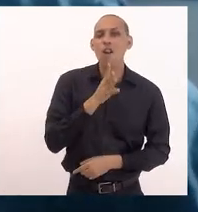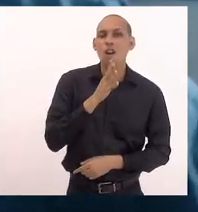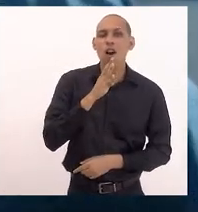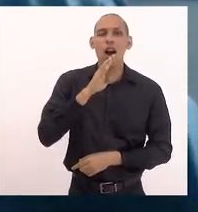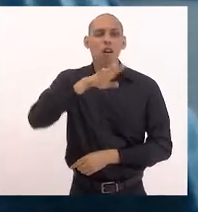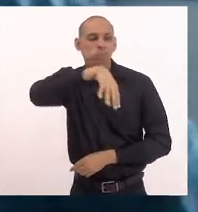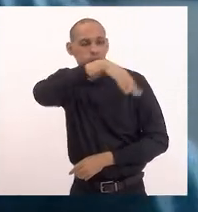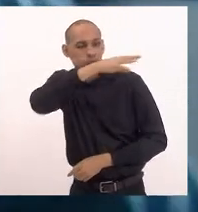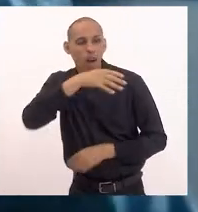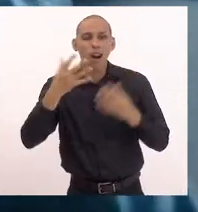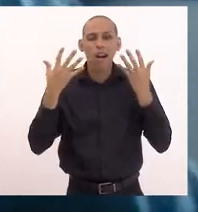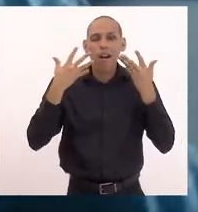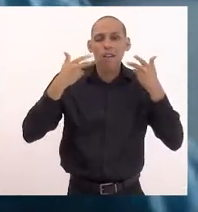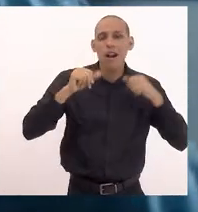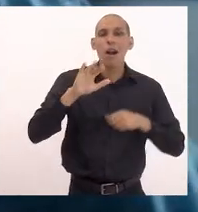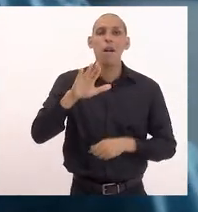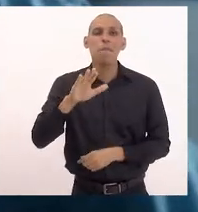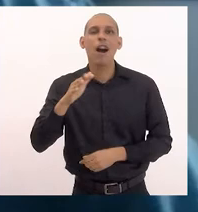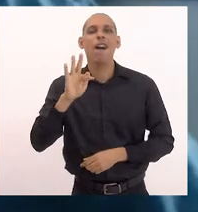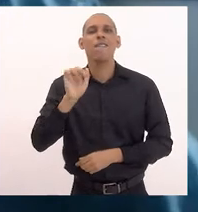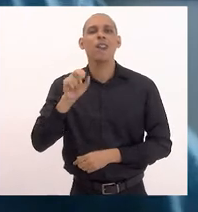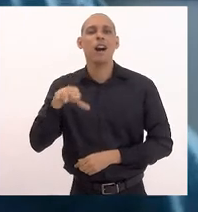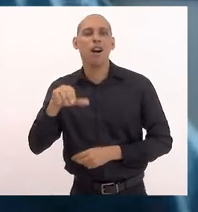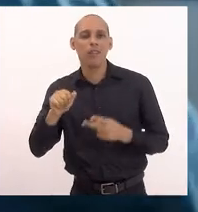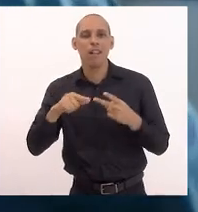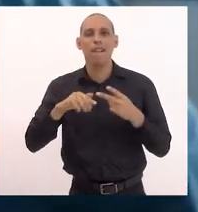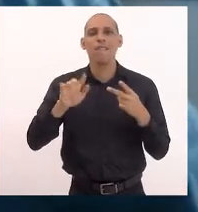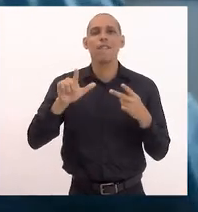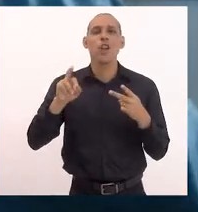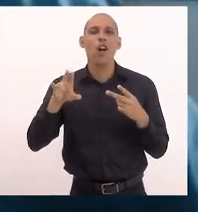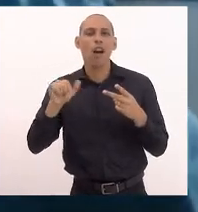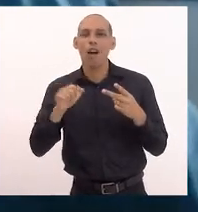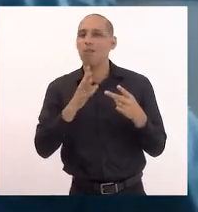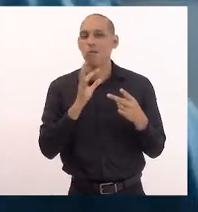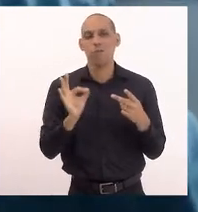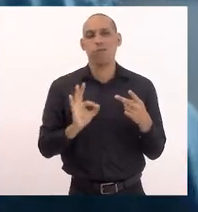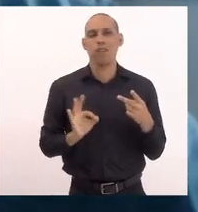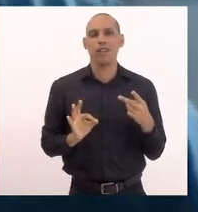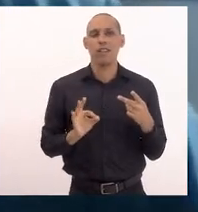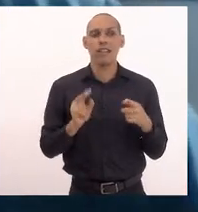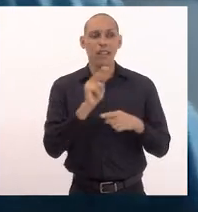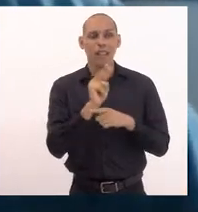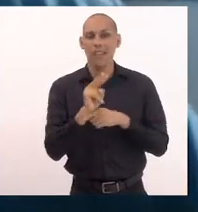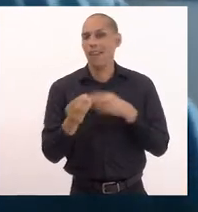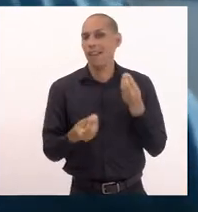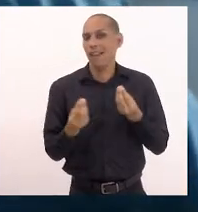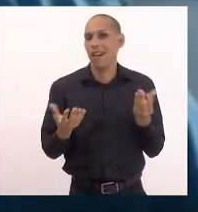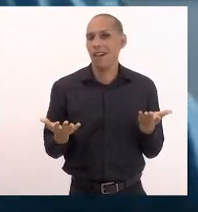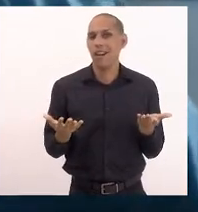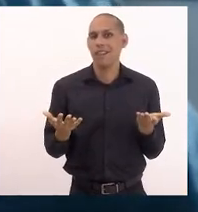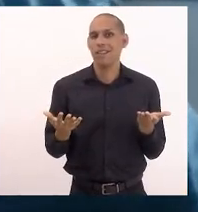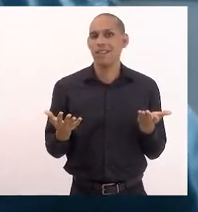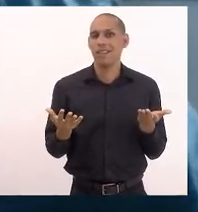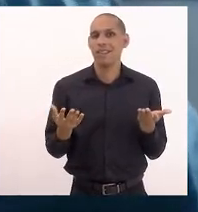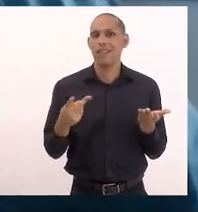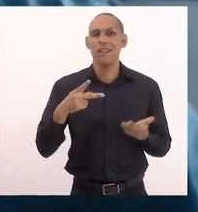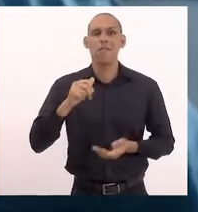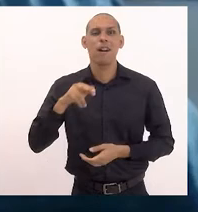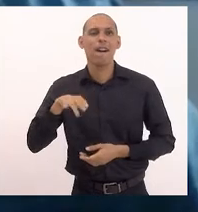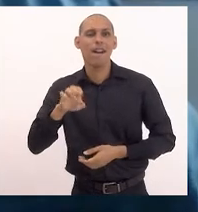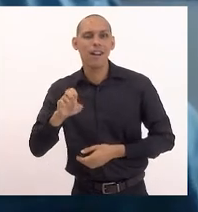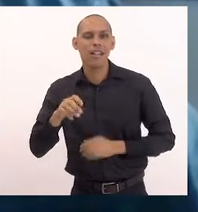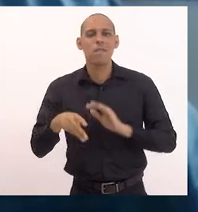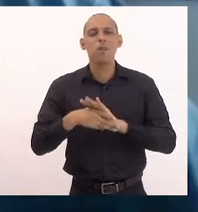conhecem a nossa fauna e a nossa flora. Como é que você vai defender a fauna e flora dos nossos parques da Mata